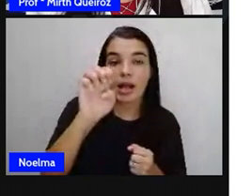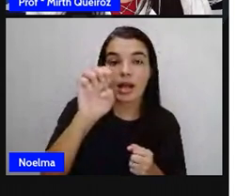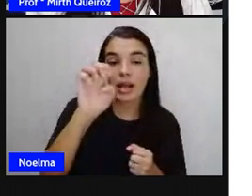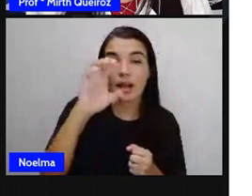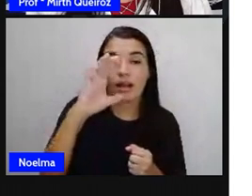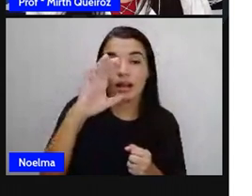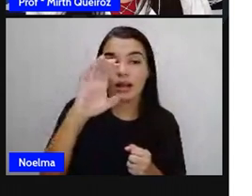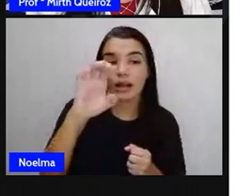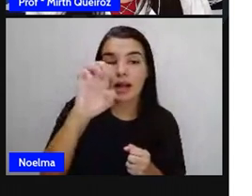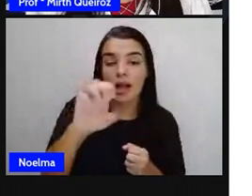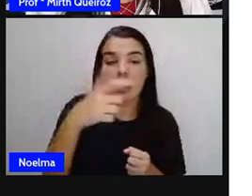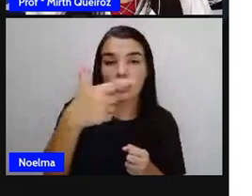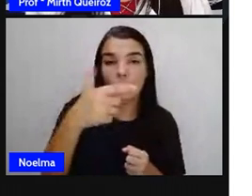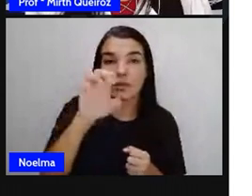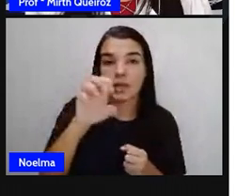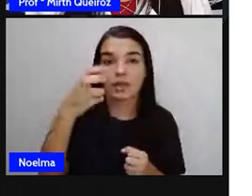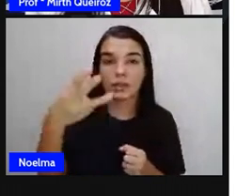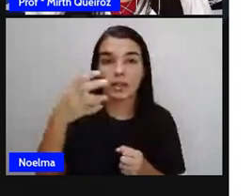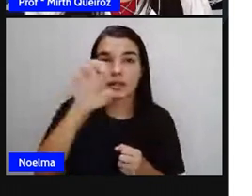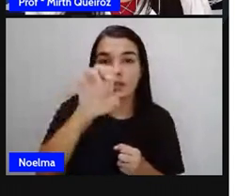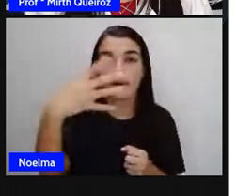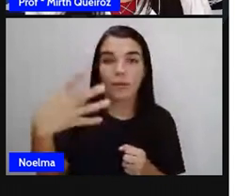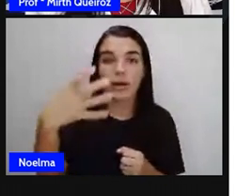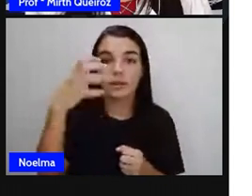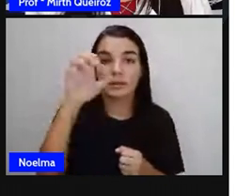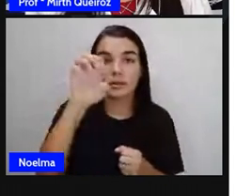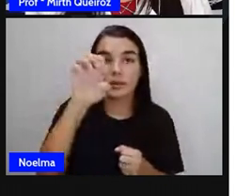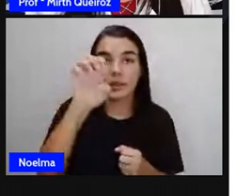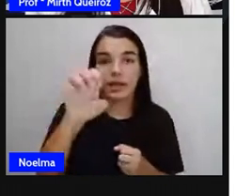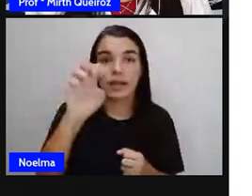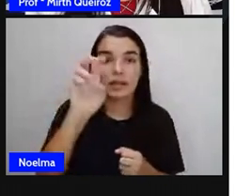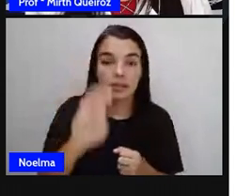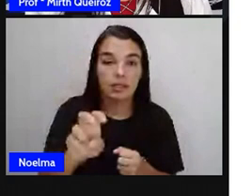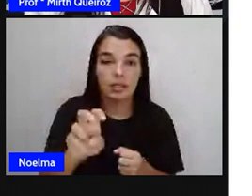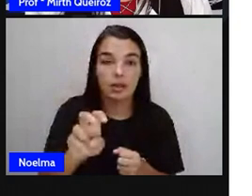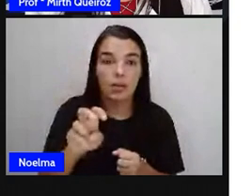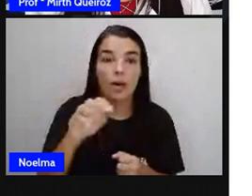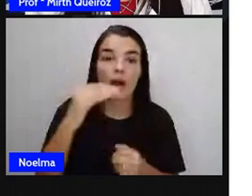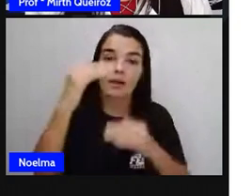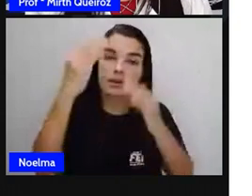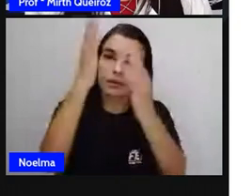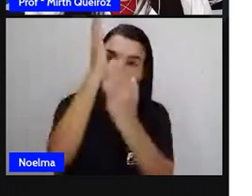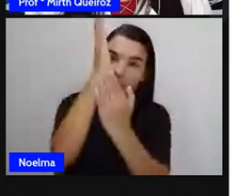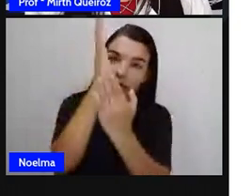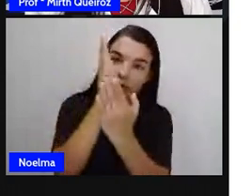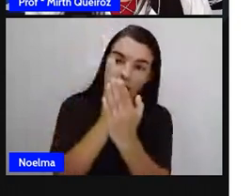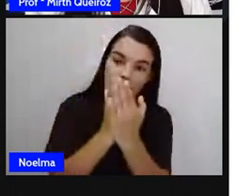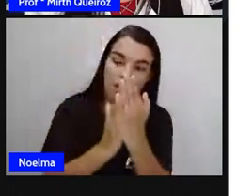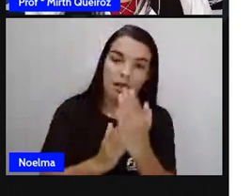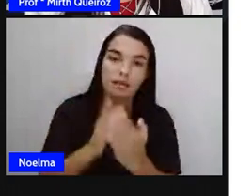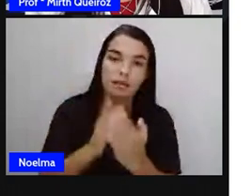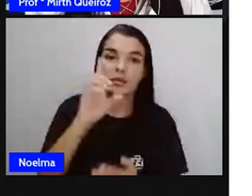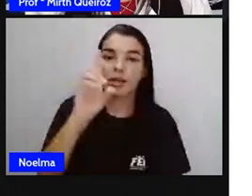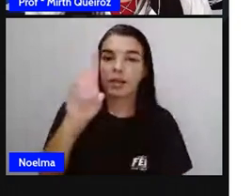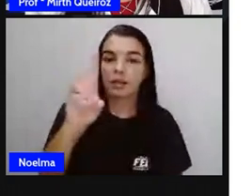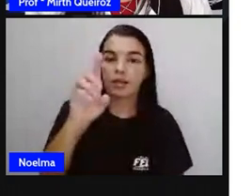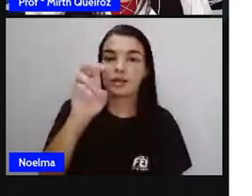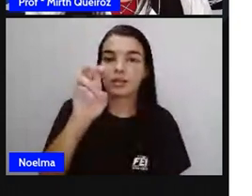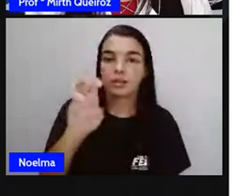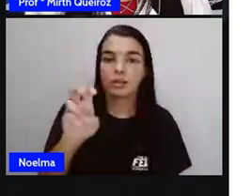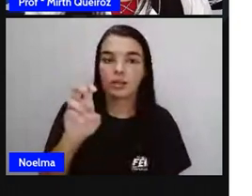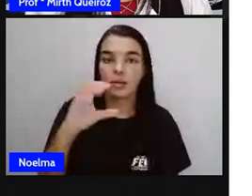é três, é quatro, é cinco e descer aqui para o D5,